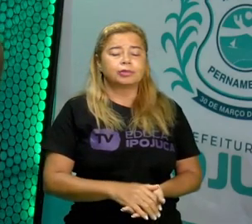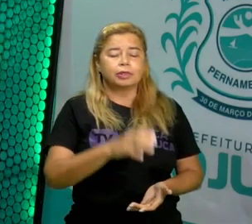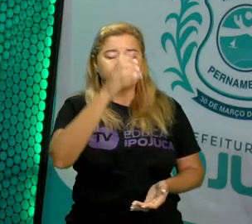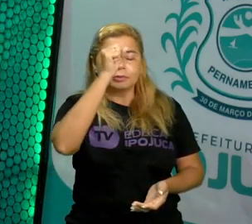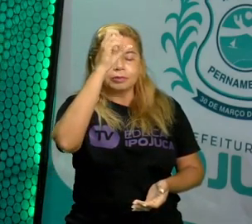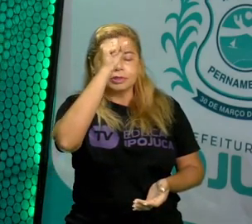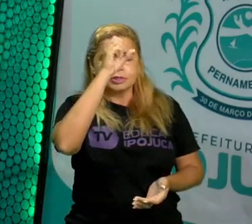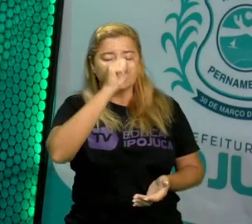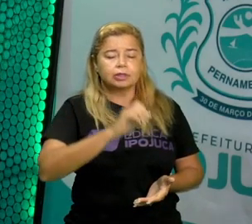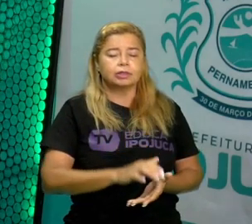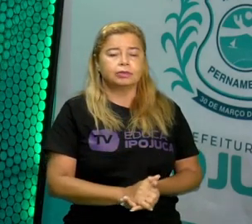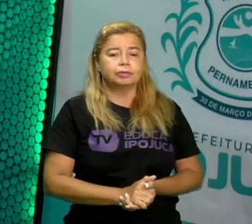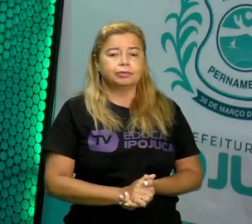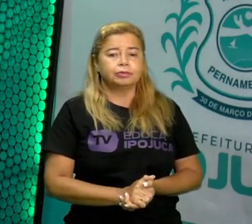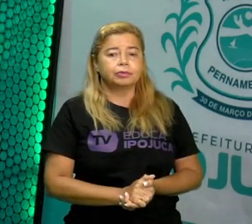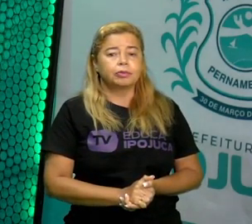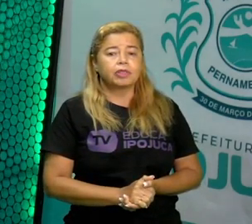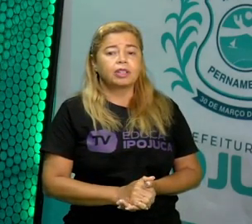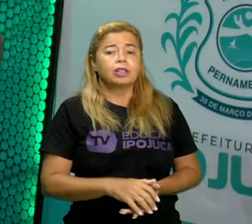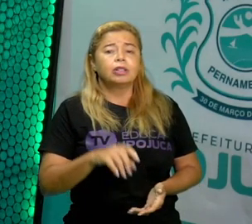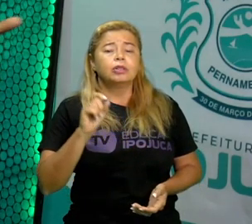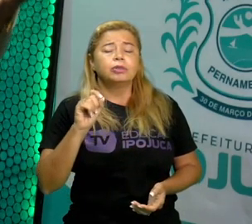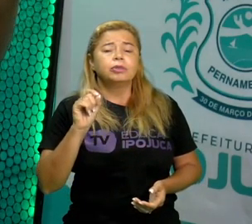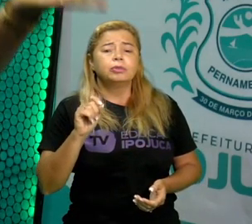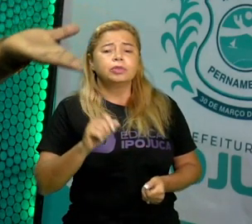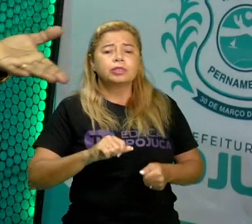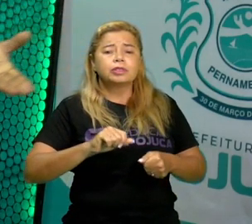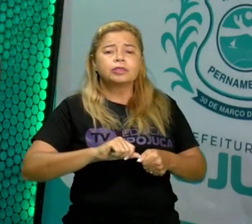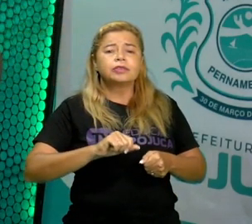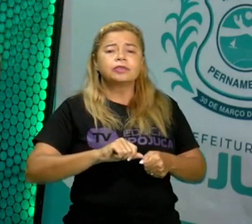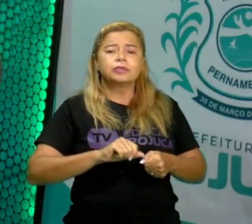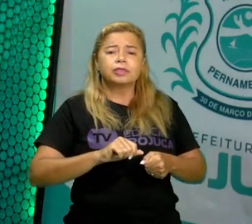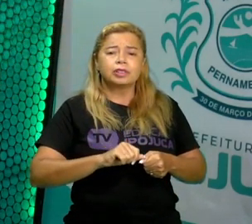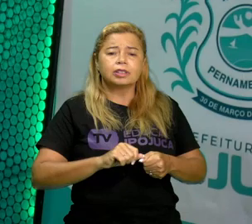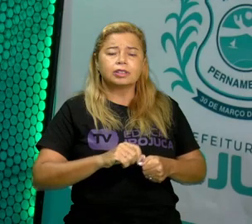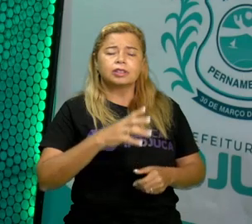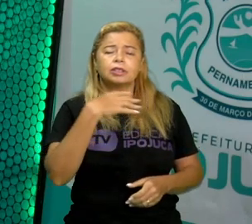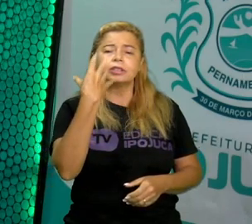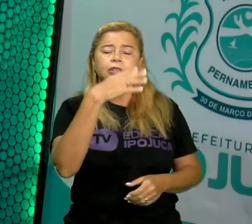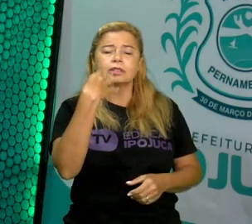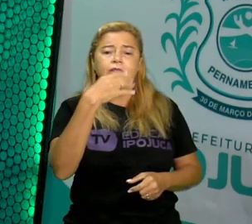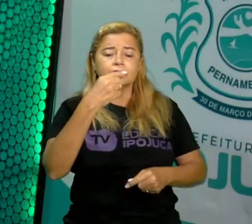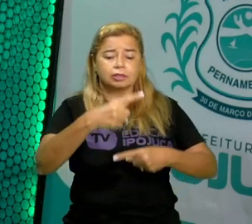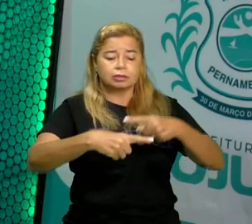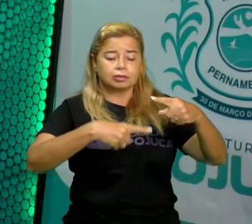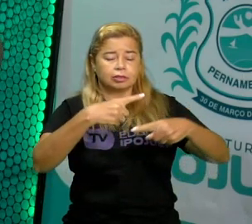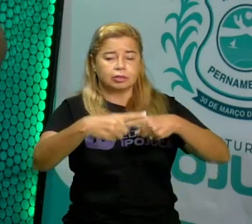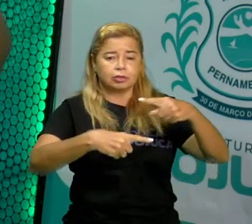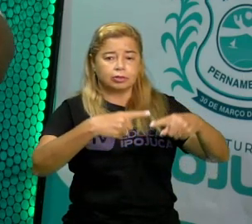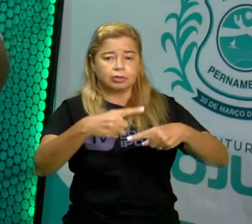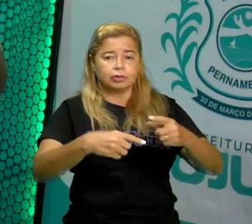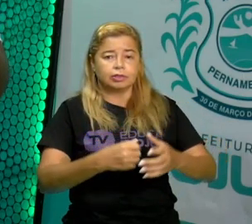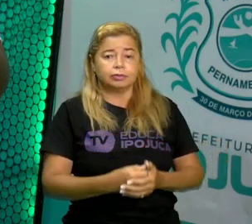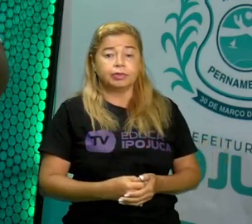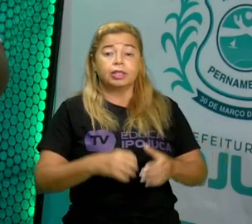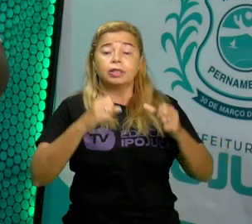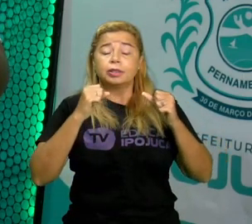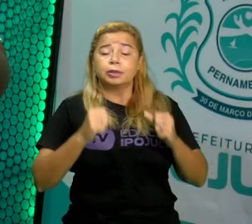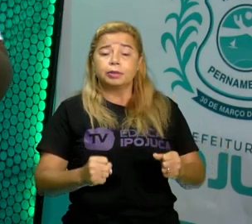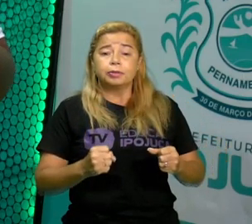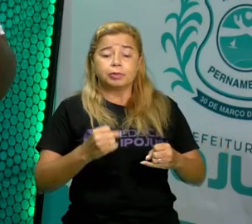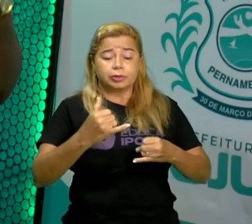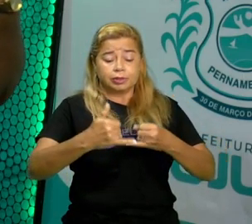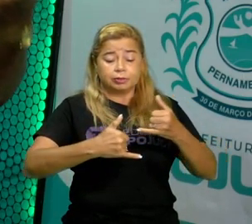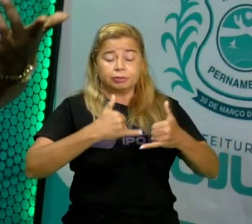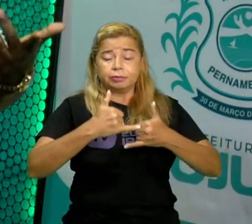O que podemos fazer com a cantiga de roda? Podemos brincar, despertar